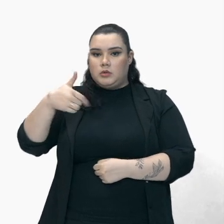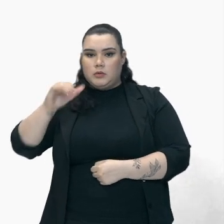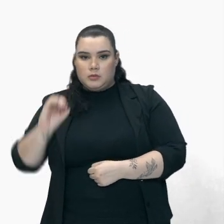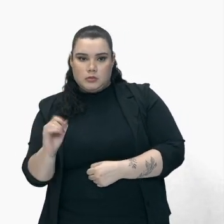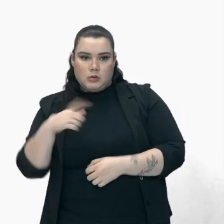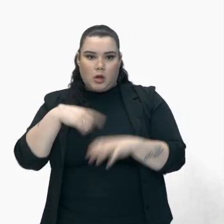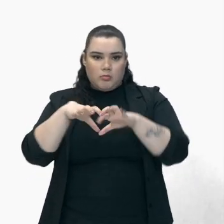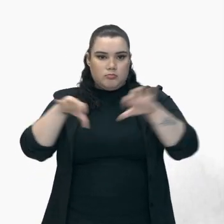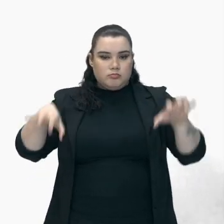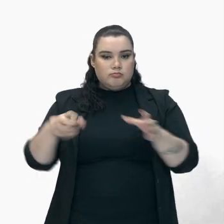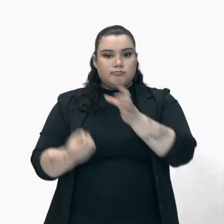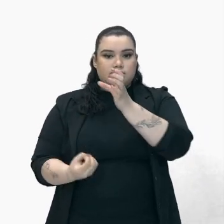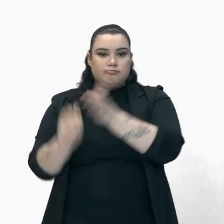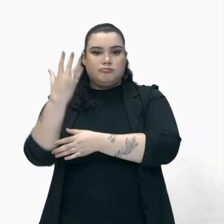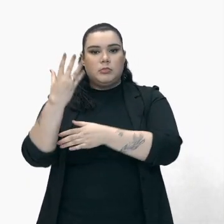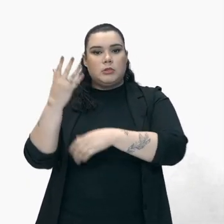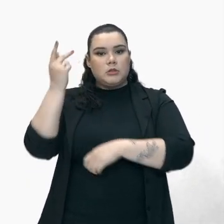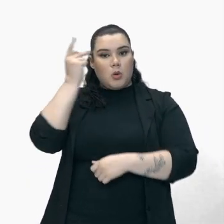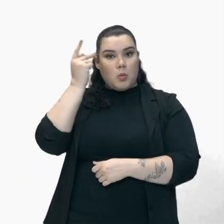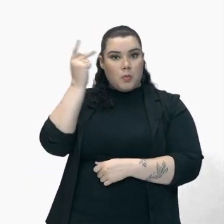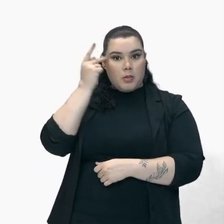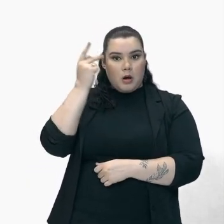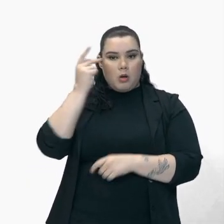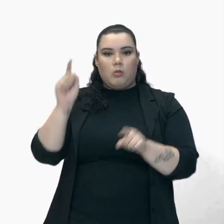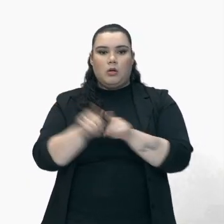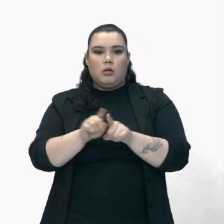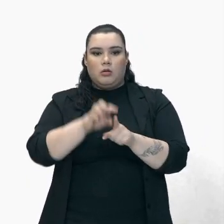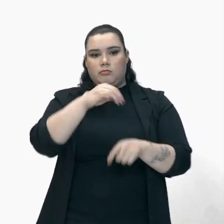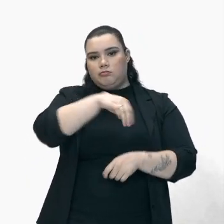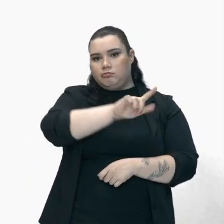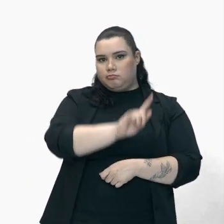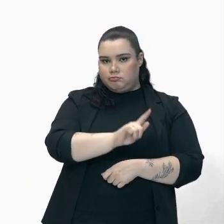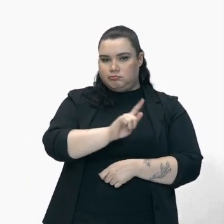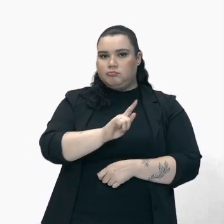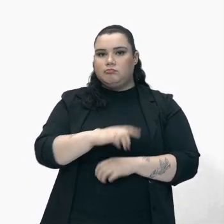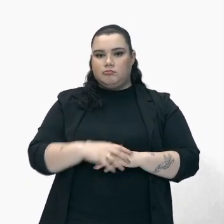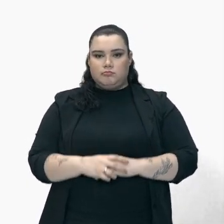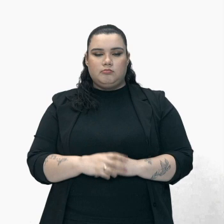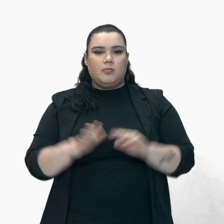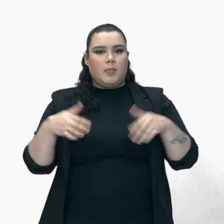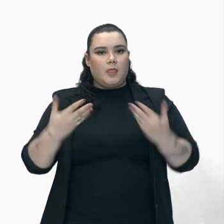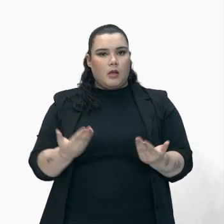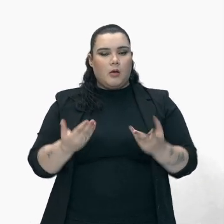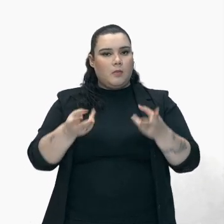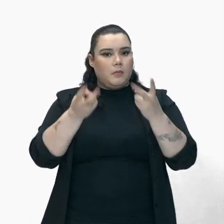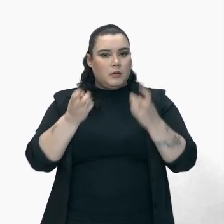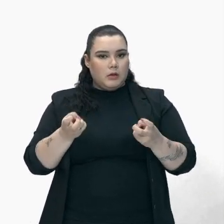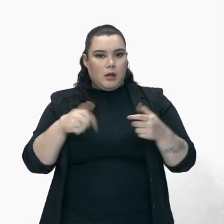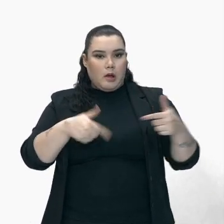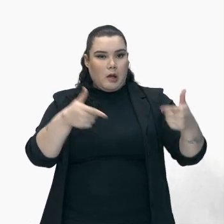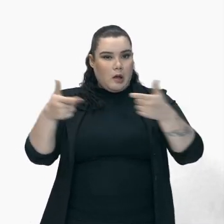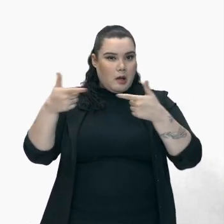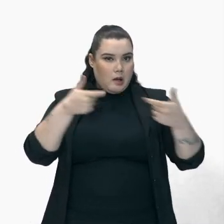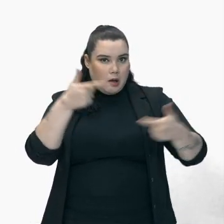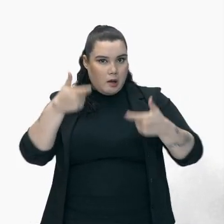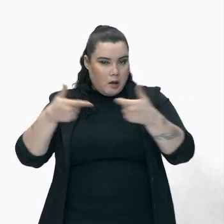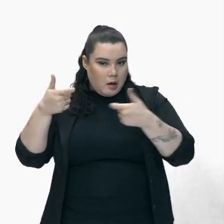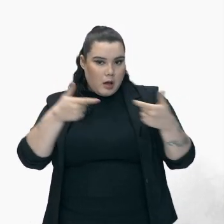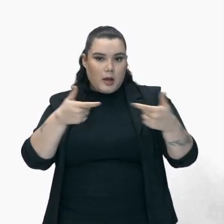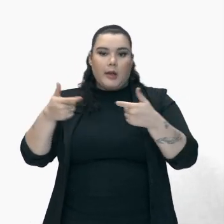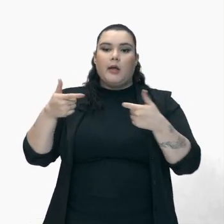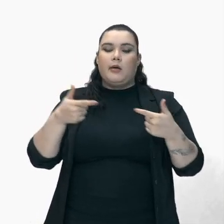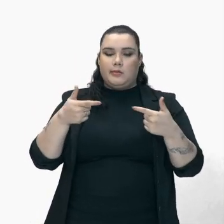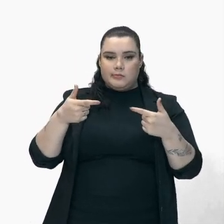Gerais Vocês estão vendo Que tudo era Rio de Janeiro Não havia uma divisão E a guerra dos emboabas E a disputa Pela questão Da